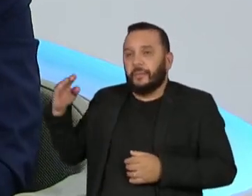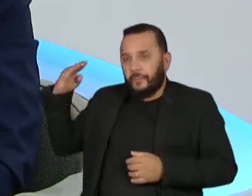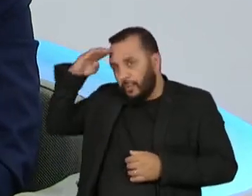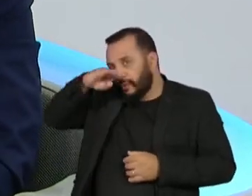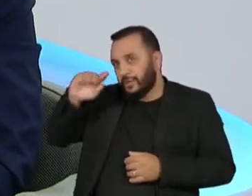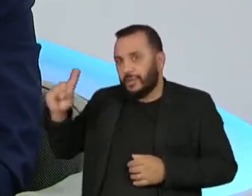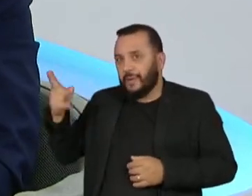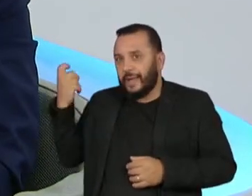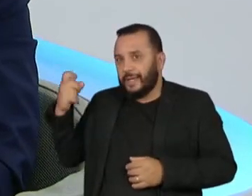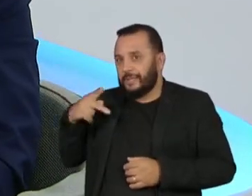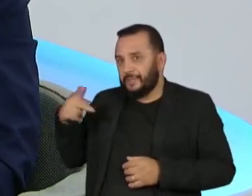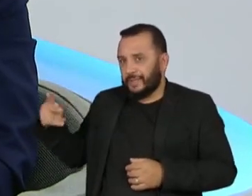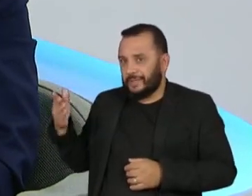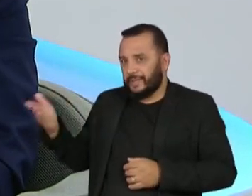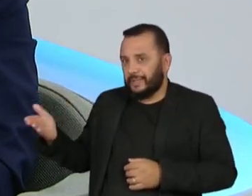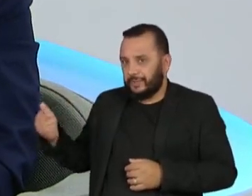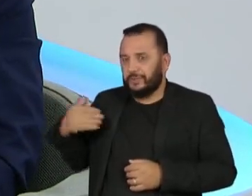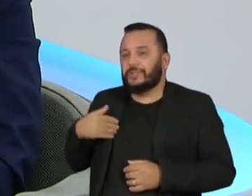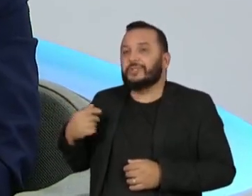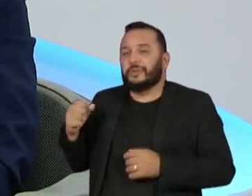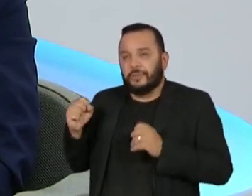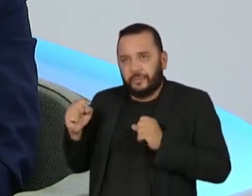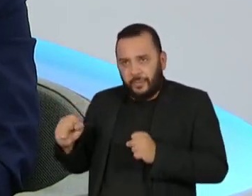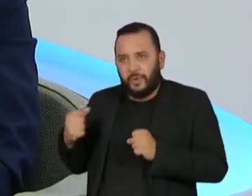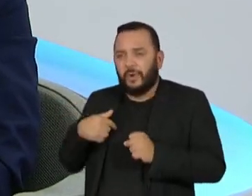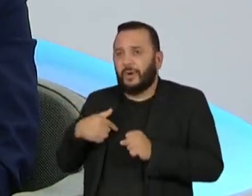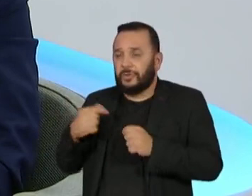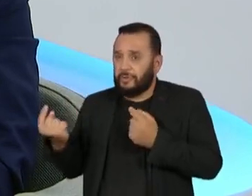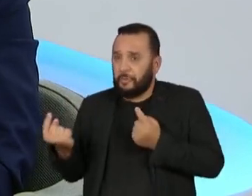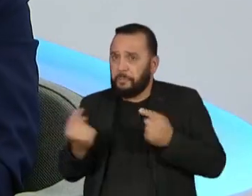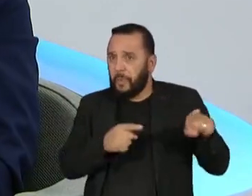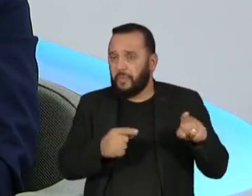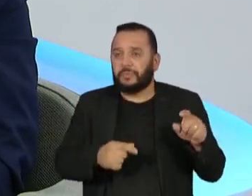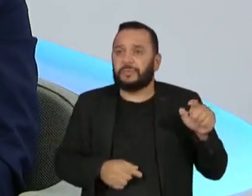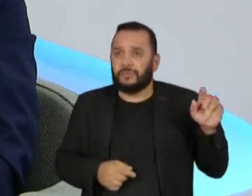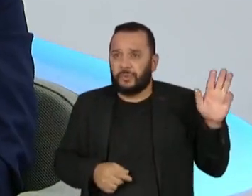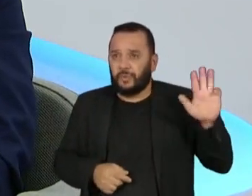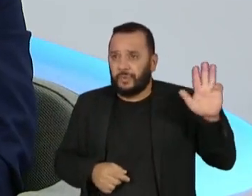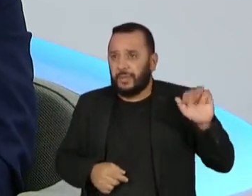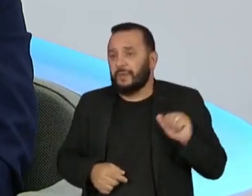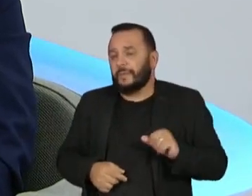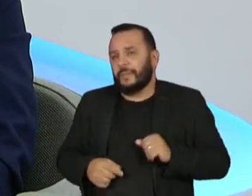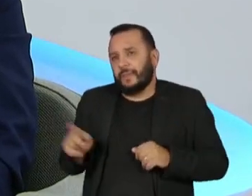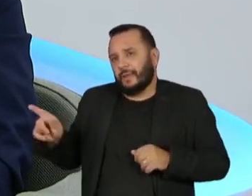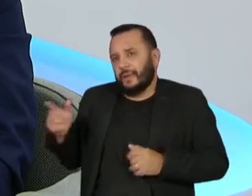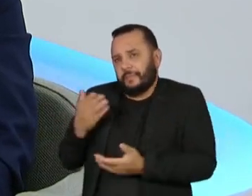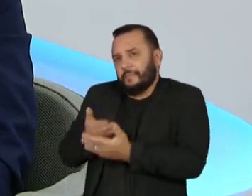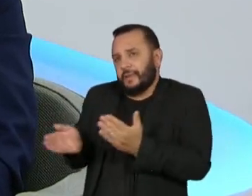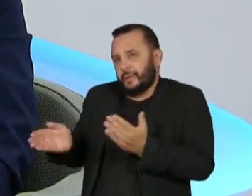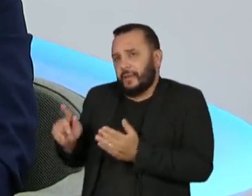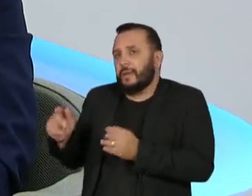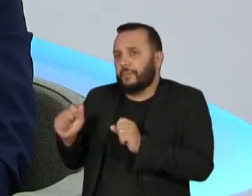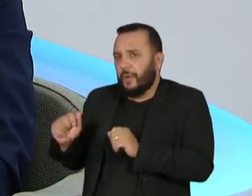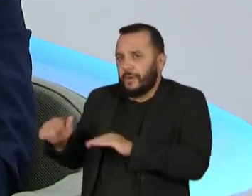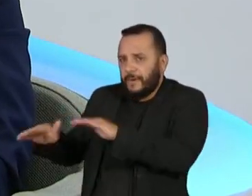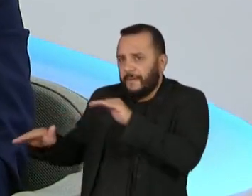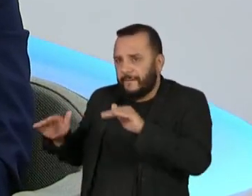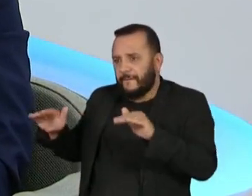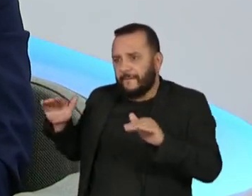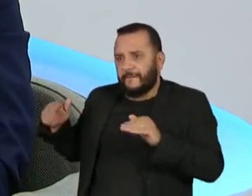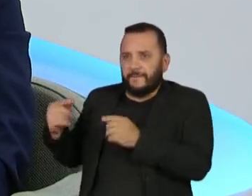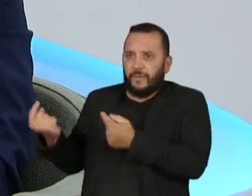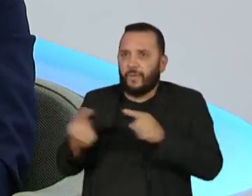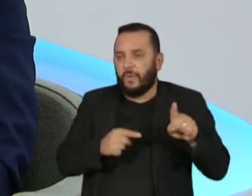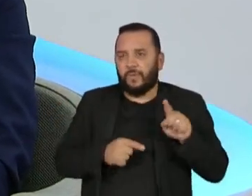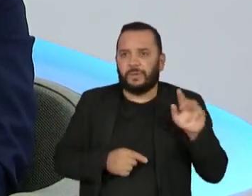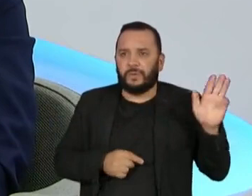ele possa cumprir esse papel de oposição. Afinal de contas, ele perdeu a eleição para o Lula e cabe a ele liderar esse movimento de oposição. Vai depender muito